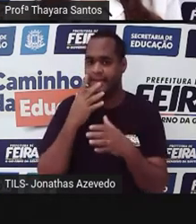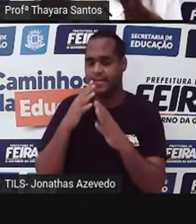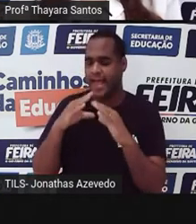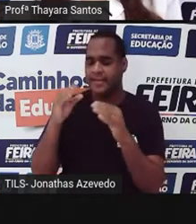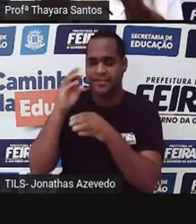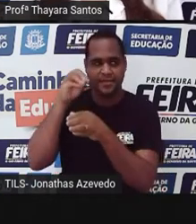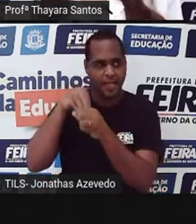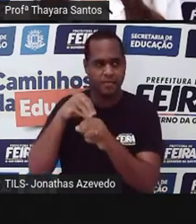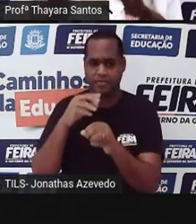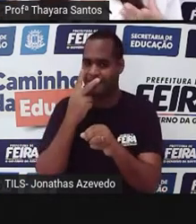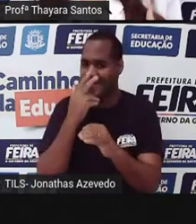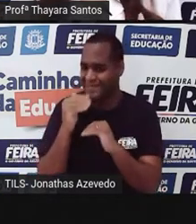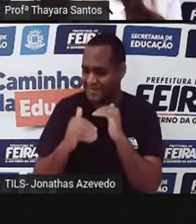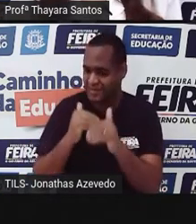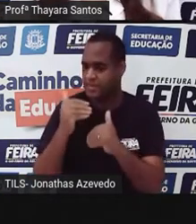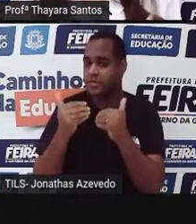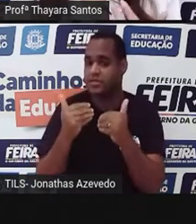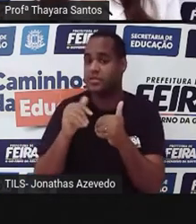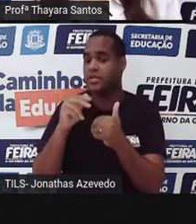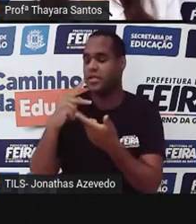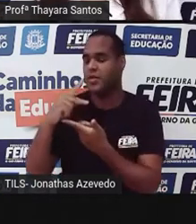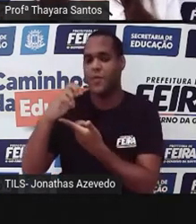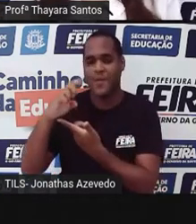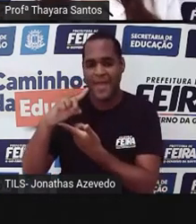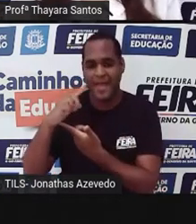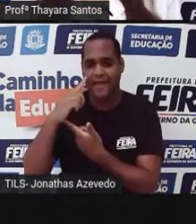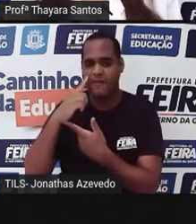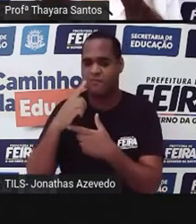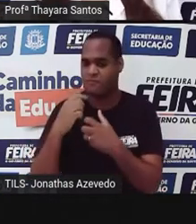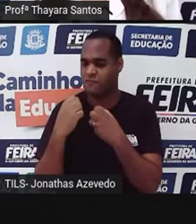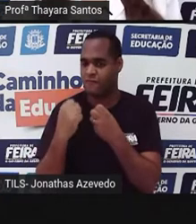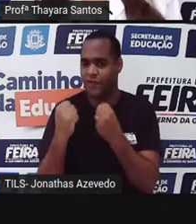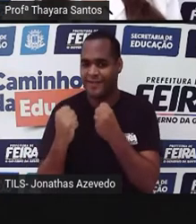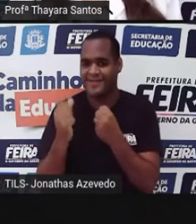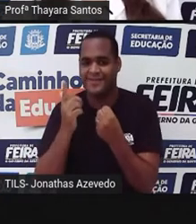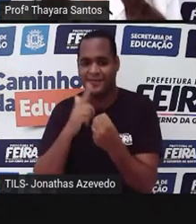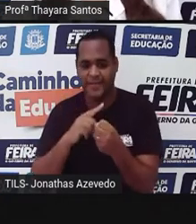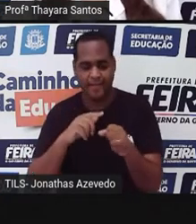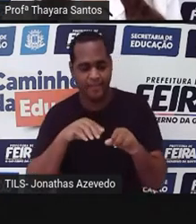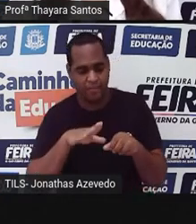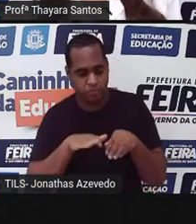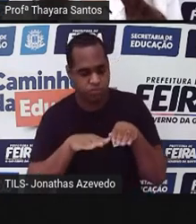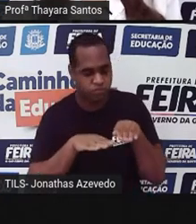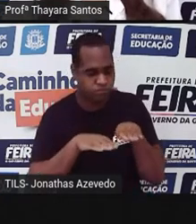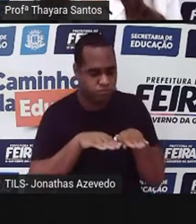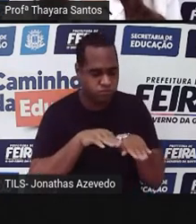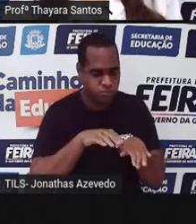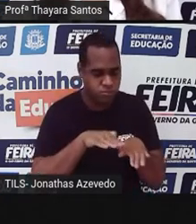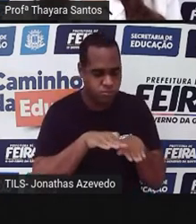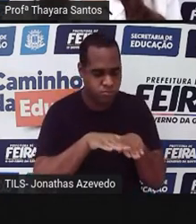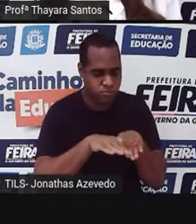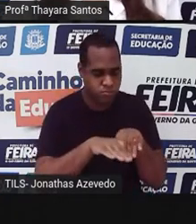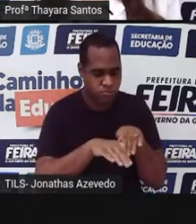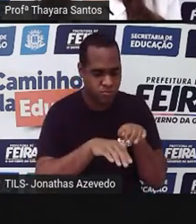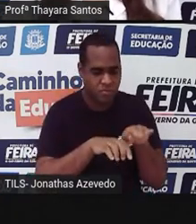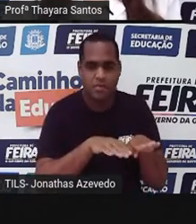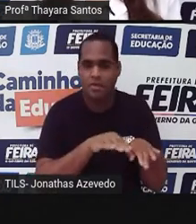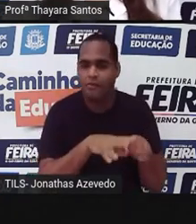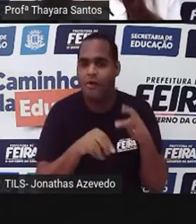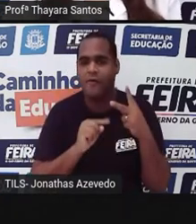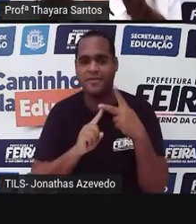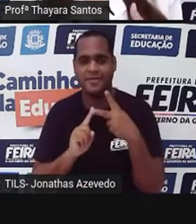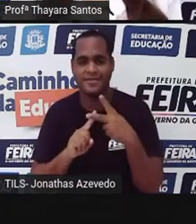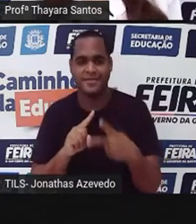desenvolvidos. E um pé musculoso bem forte, que ajuda eles a se locomover. E os representantes do grupo dos